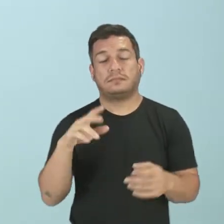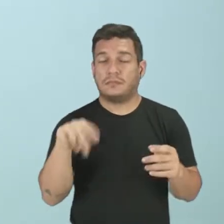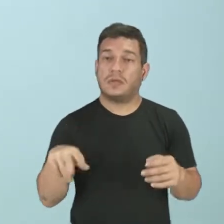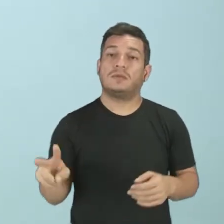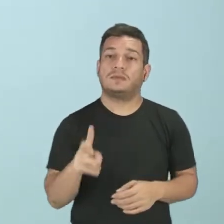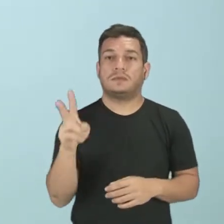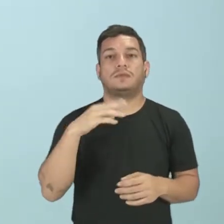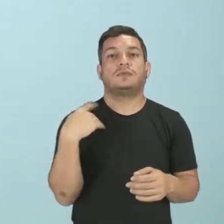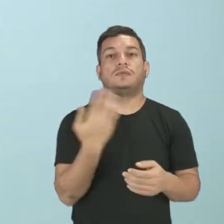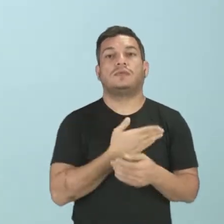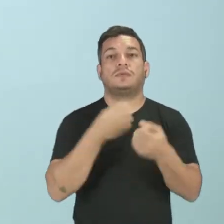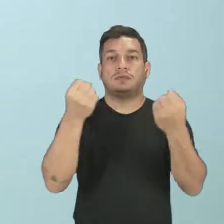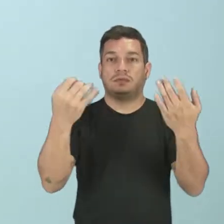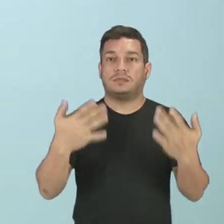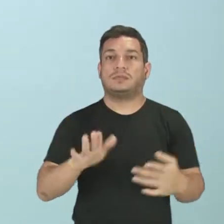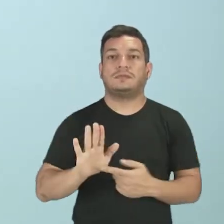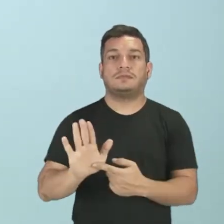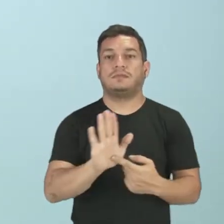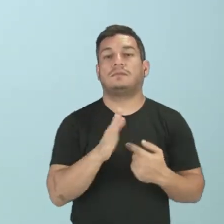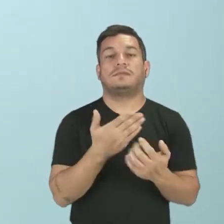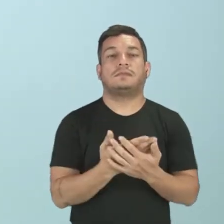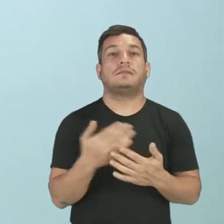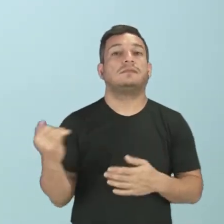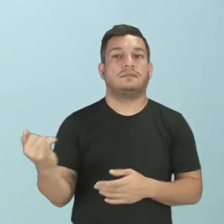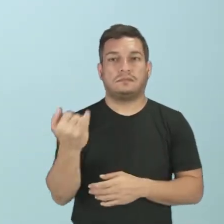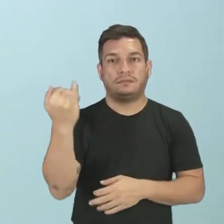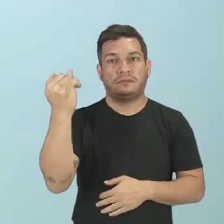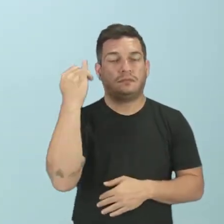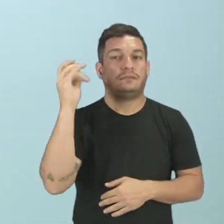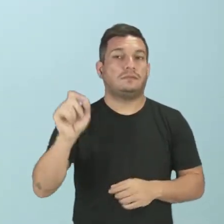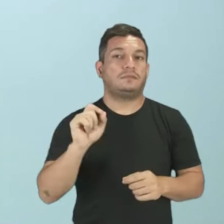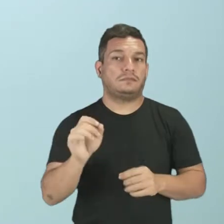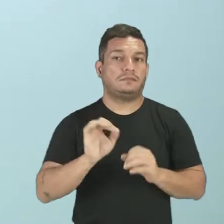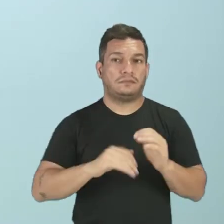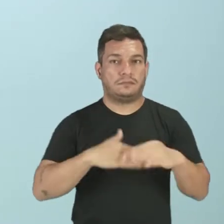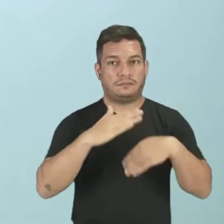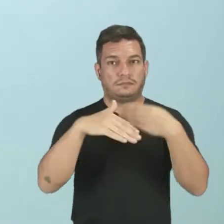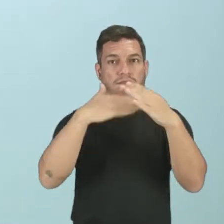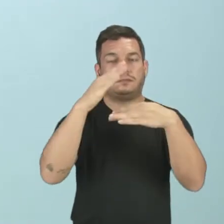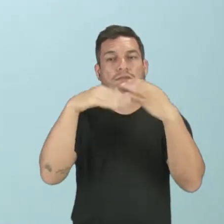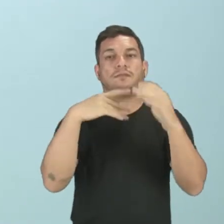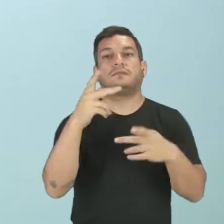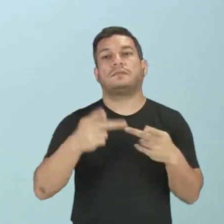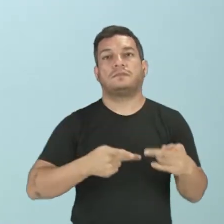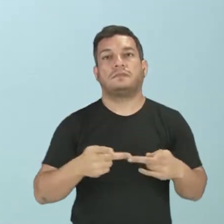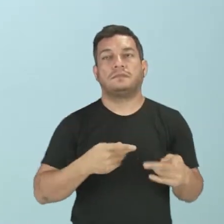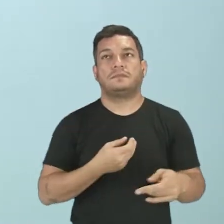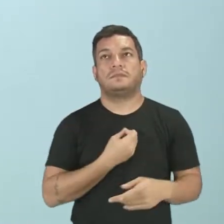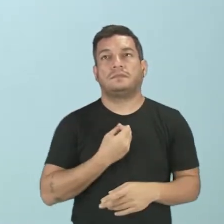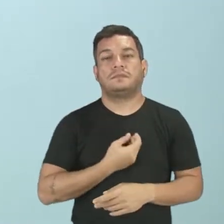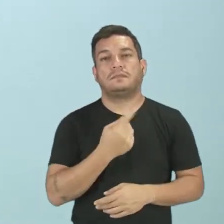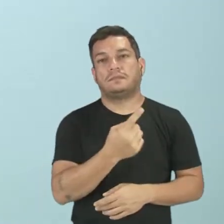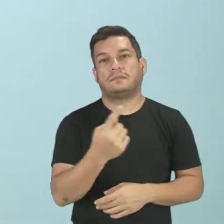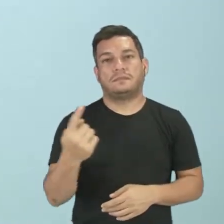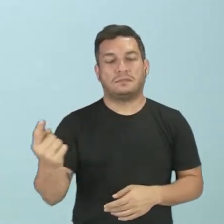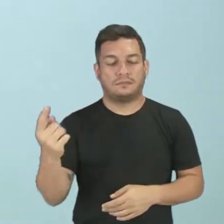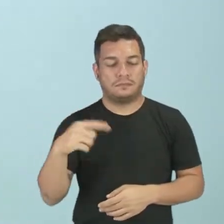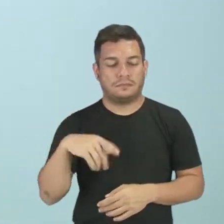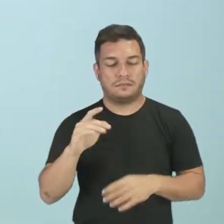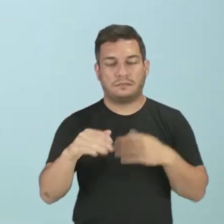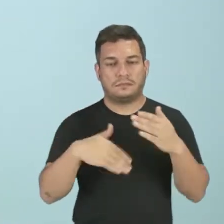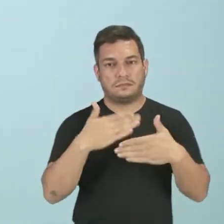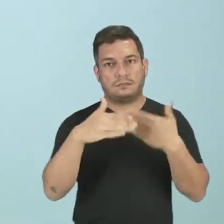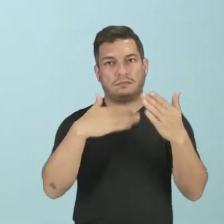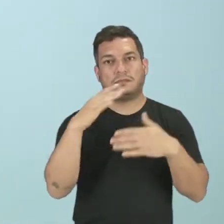né? E esses valores são extremamente importantes para a construção do projeto de vida de vocês. Para a